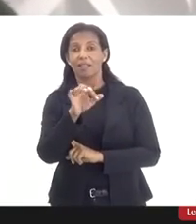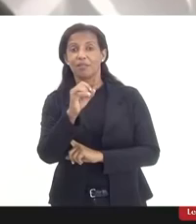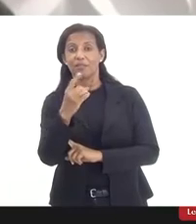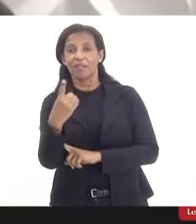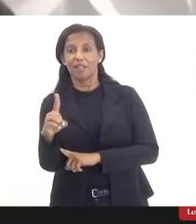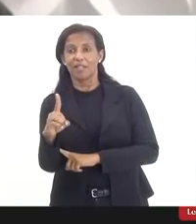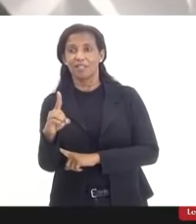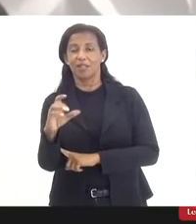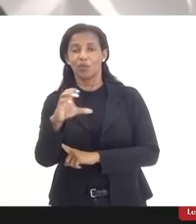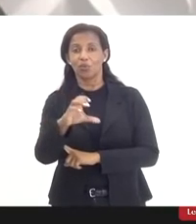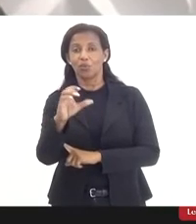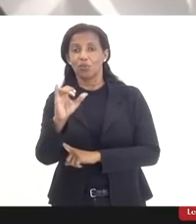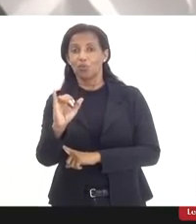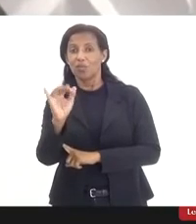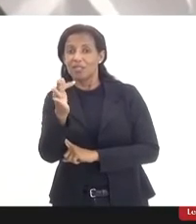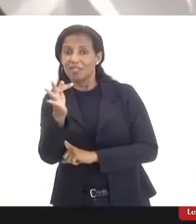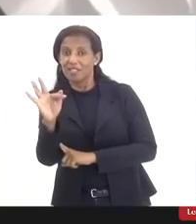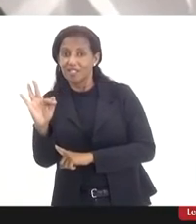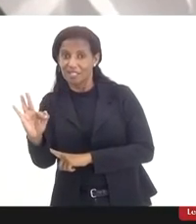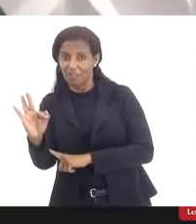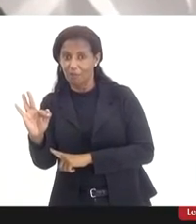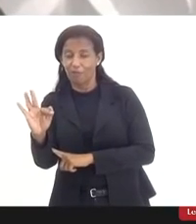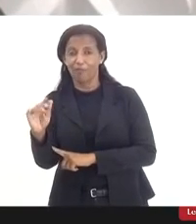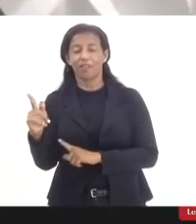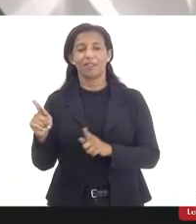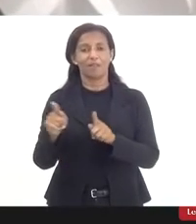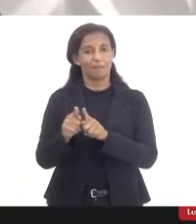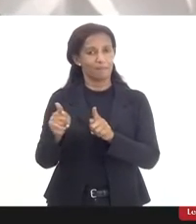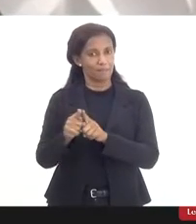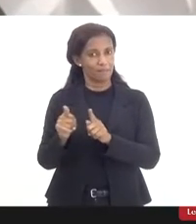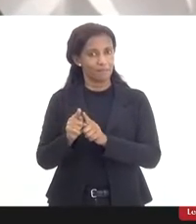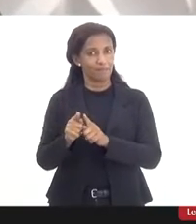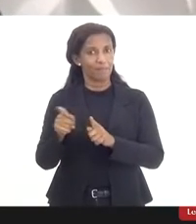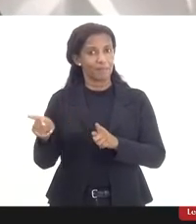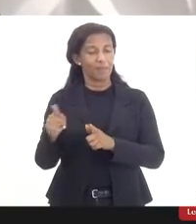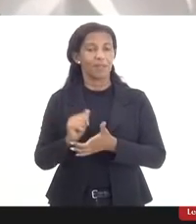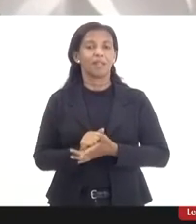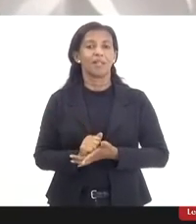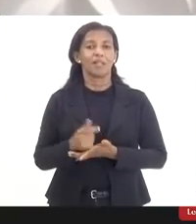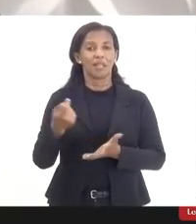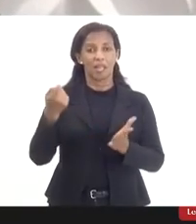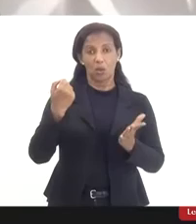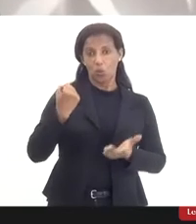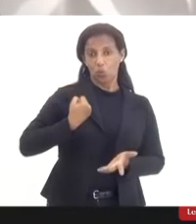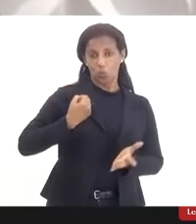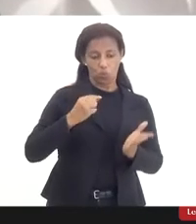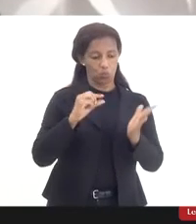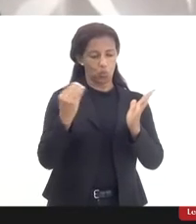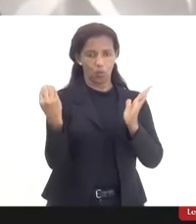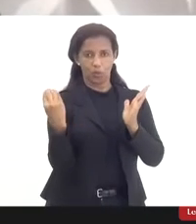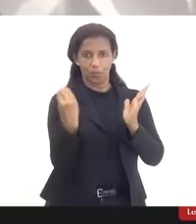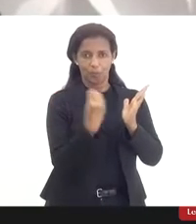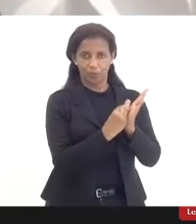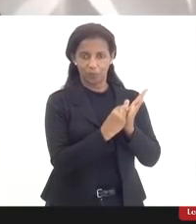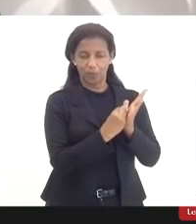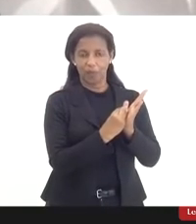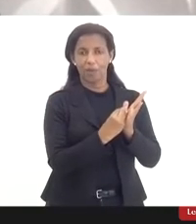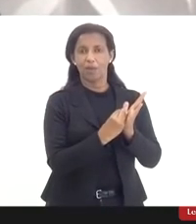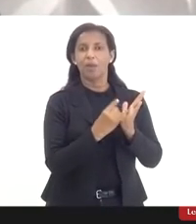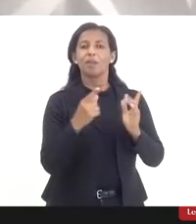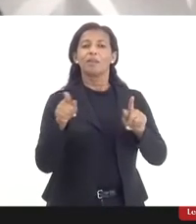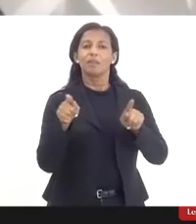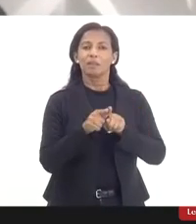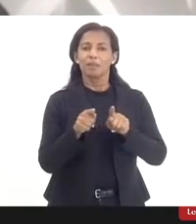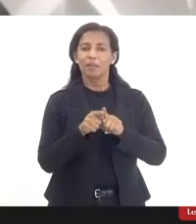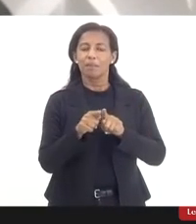funcionalidade, capacidade e saúde. Carimbe número do registro do conselho profissional competente, bem